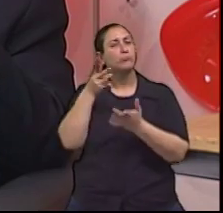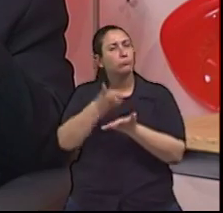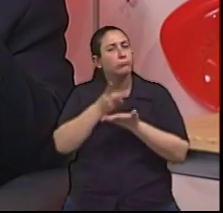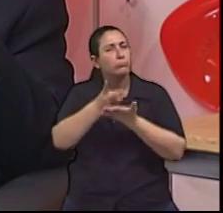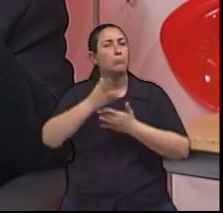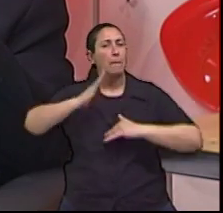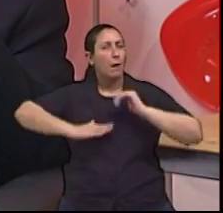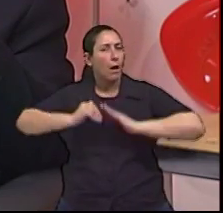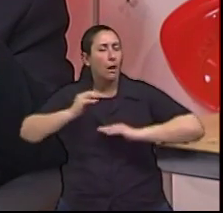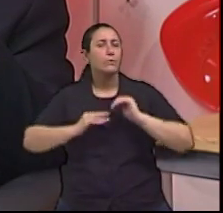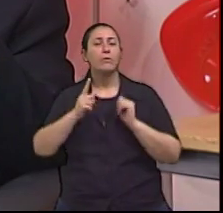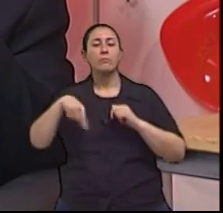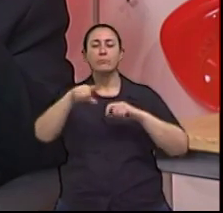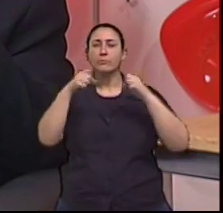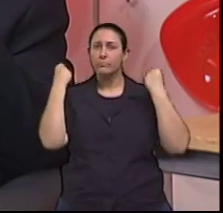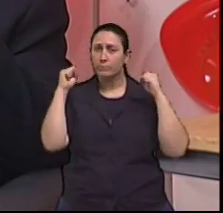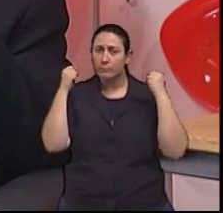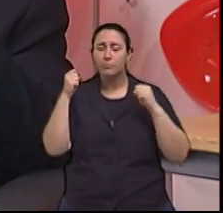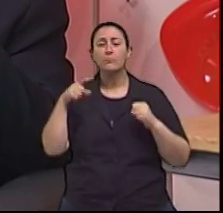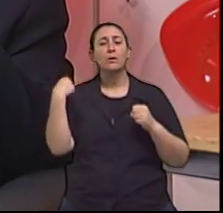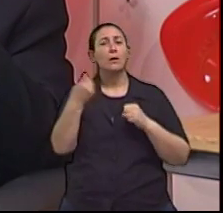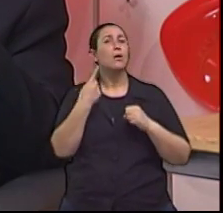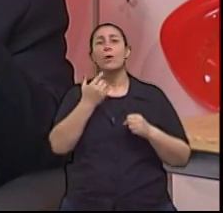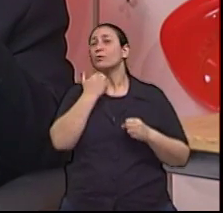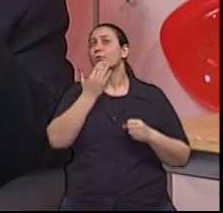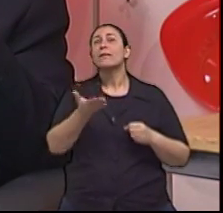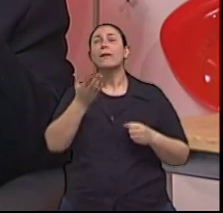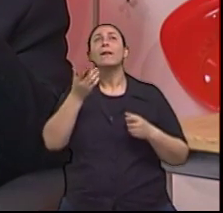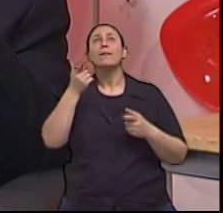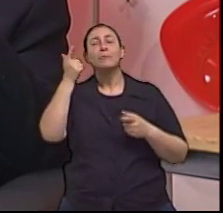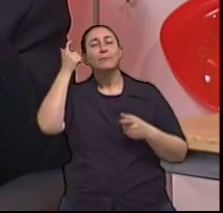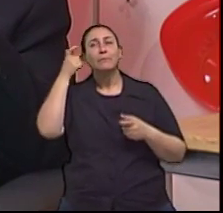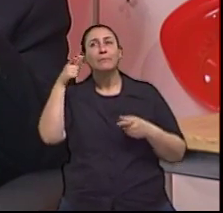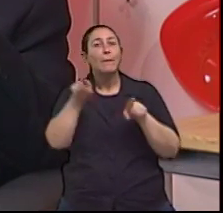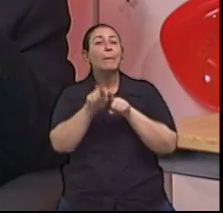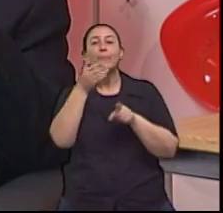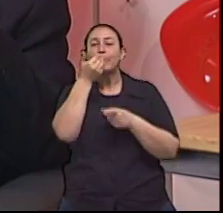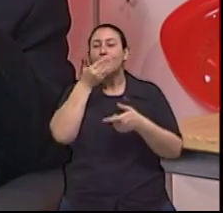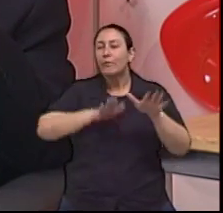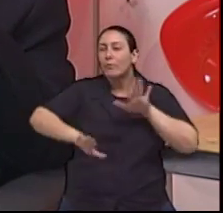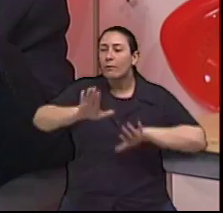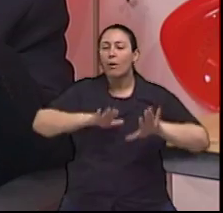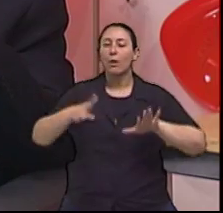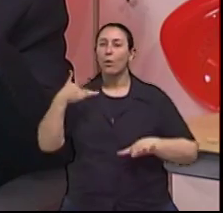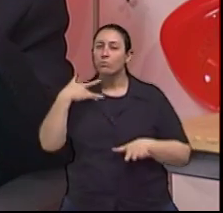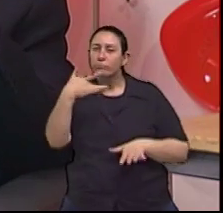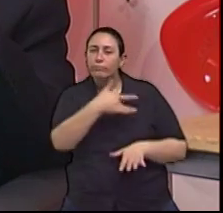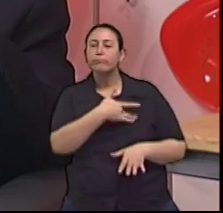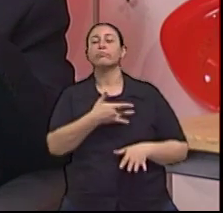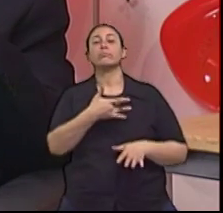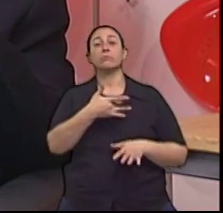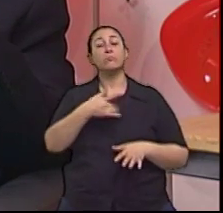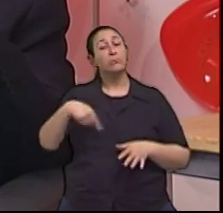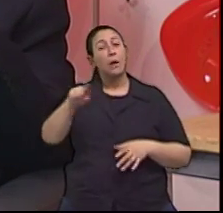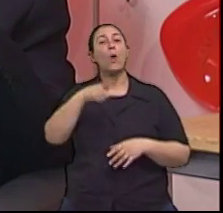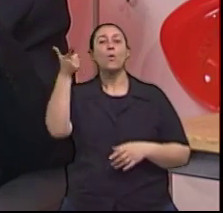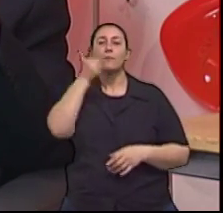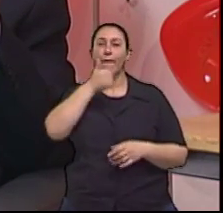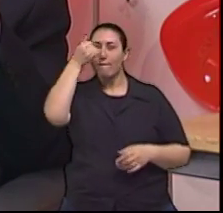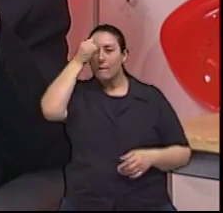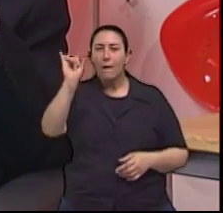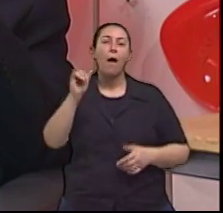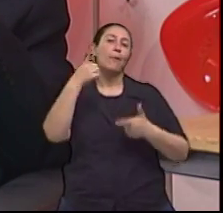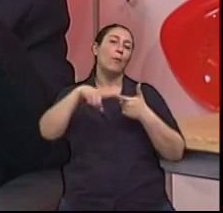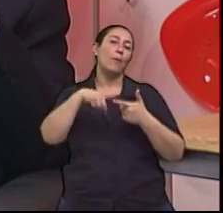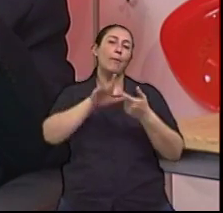exercícios físicos, uma dieta saudável. Então, nós vamos estar evitando hipertensão, estamos